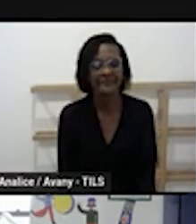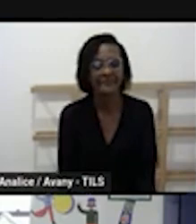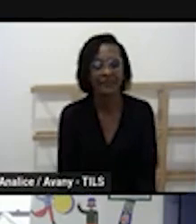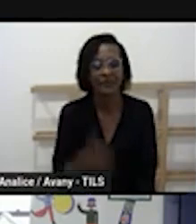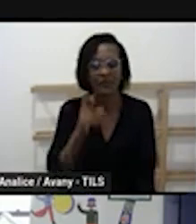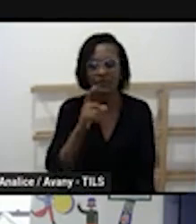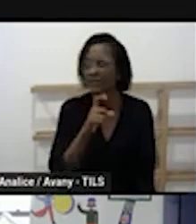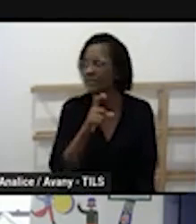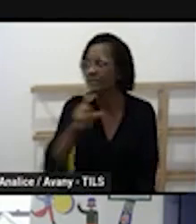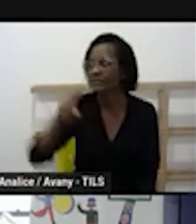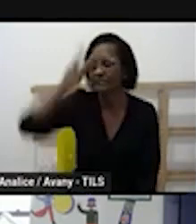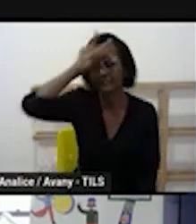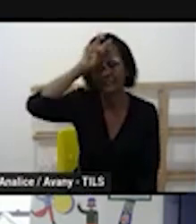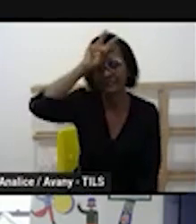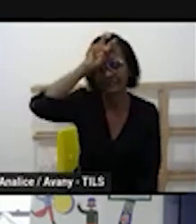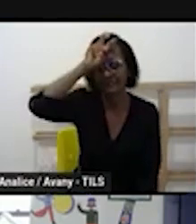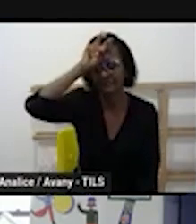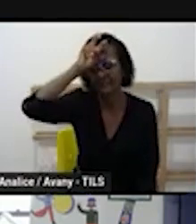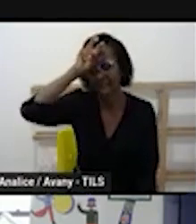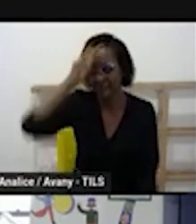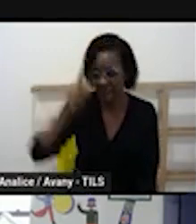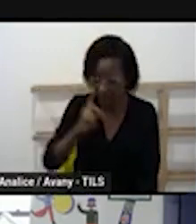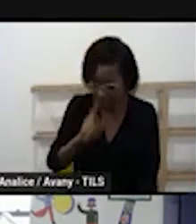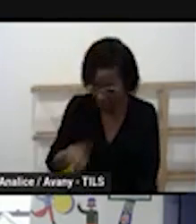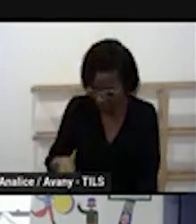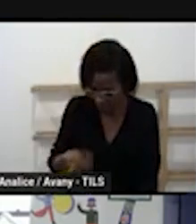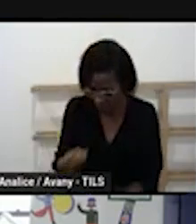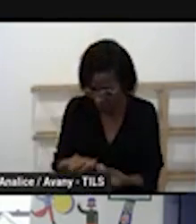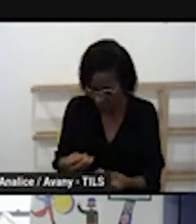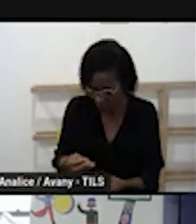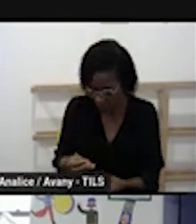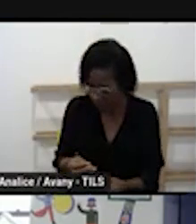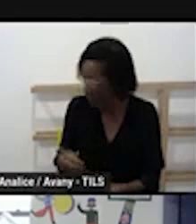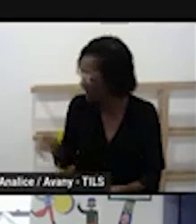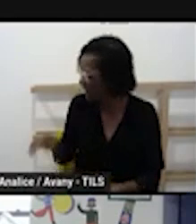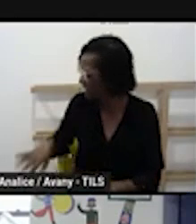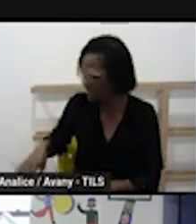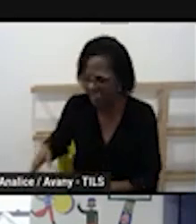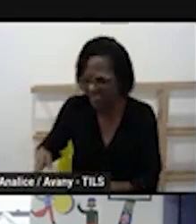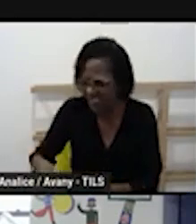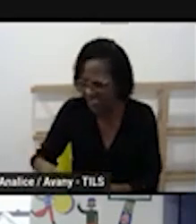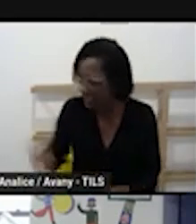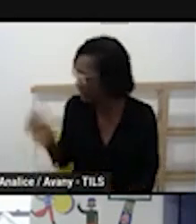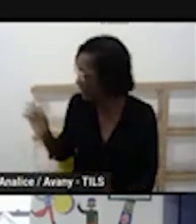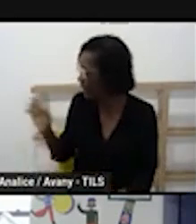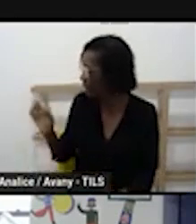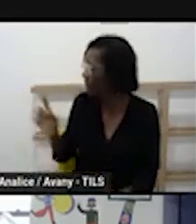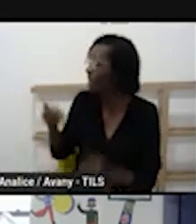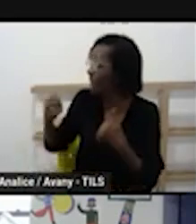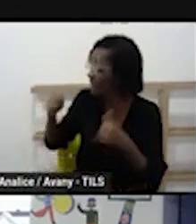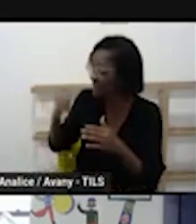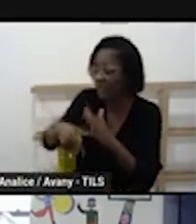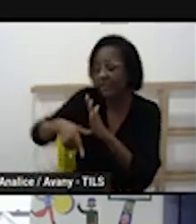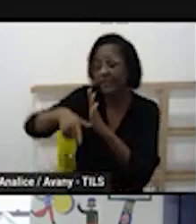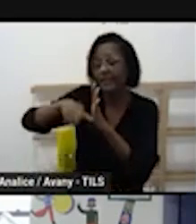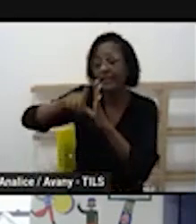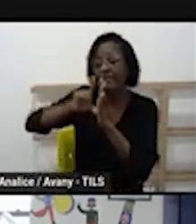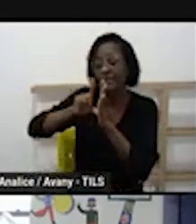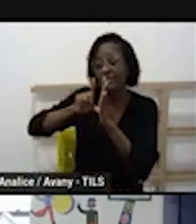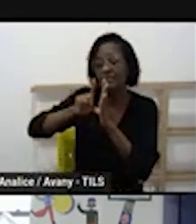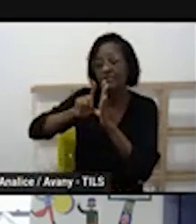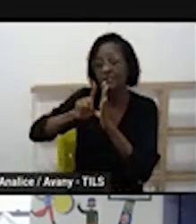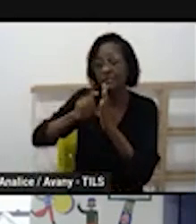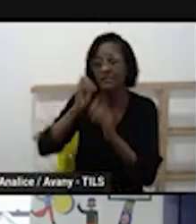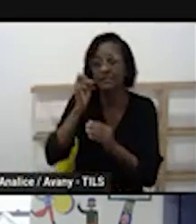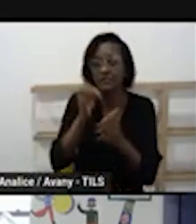às vezes a criança nem chegou ainda no formigueiro e o professor já traz a aula apresentando o formigueiro entendem? é